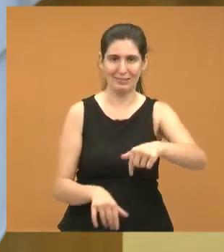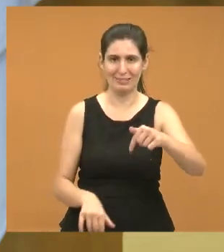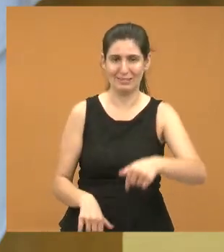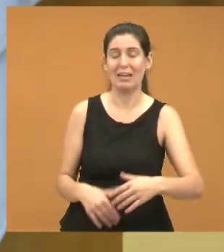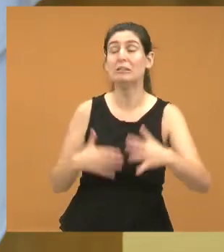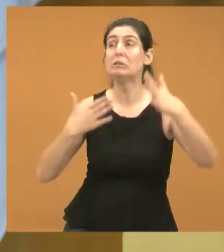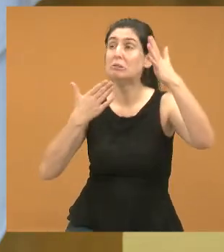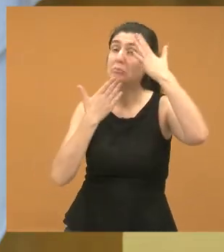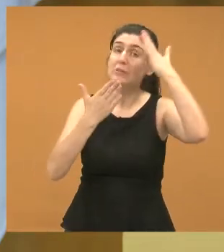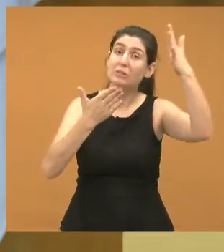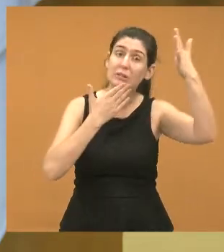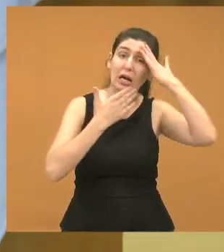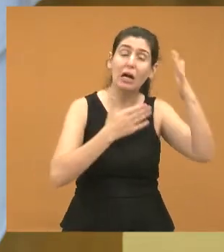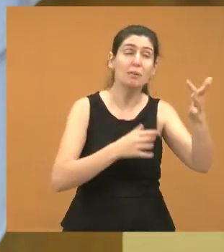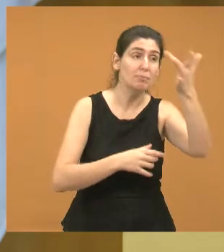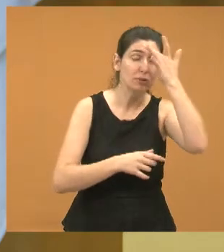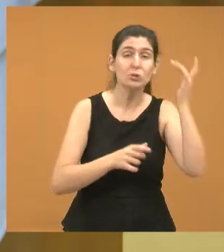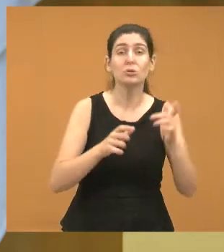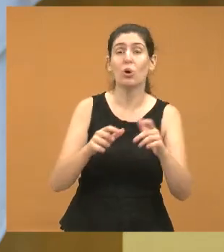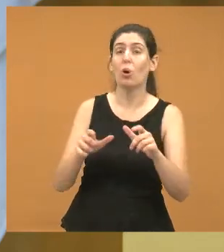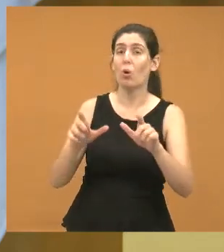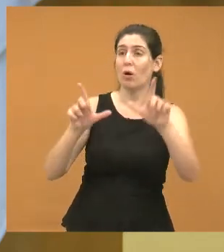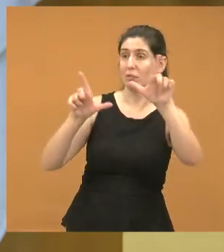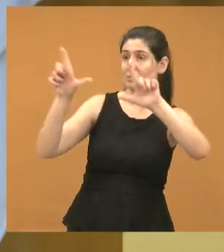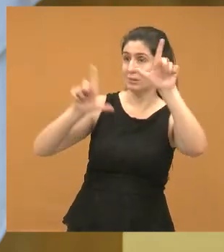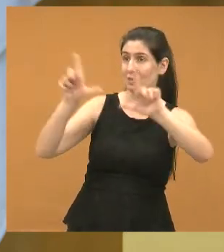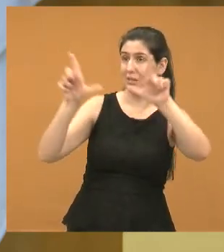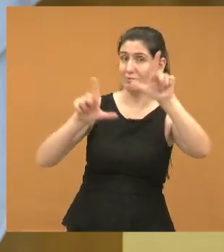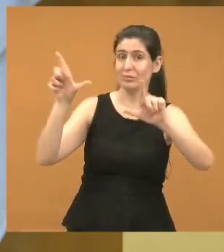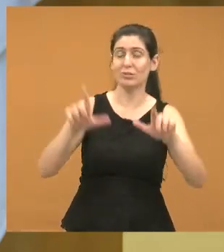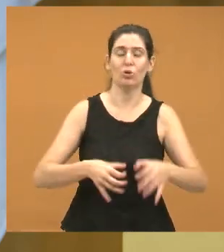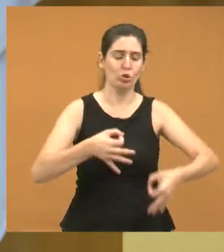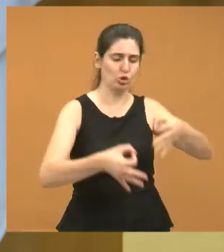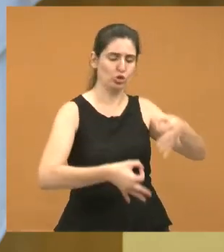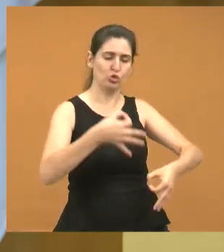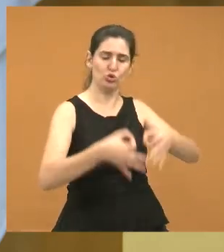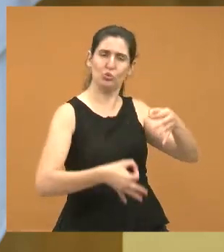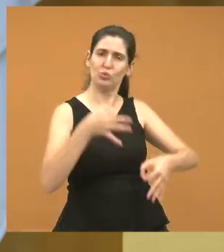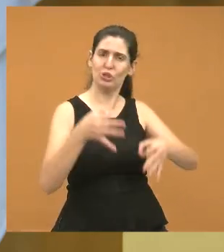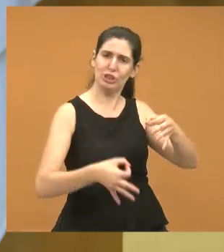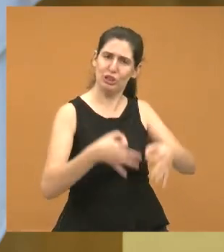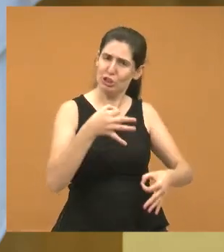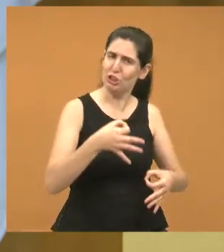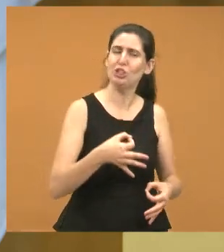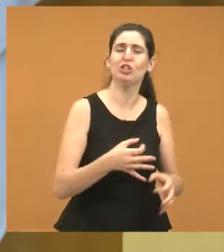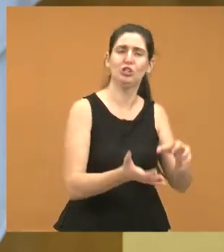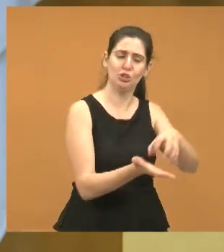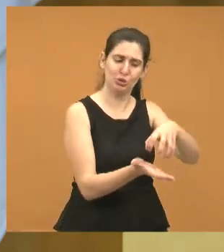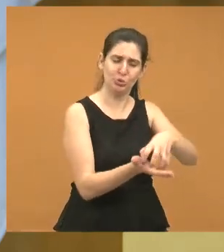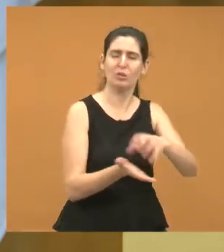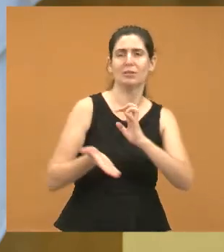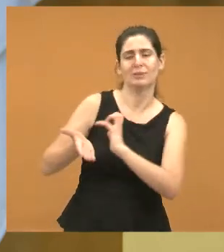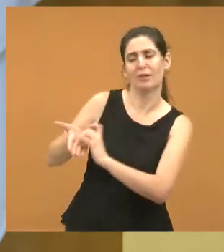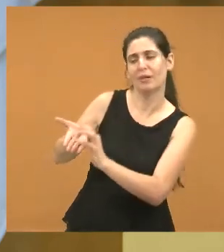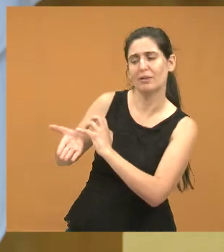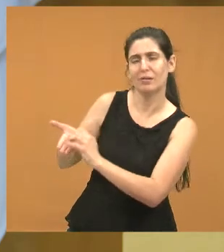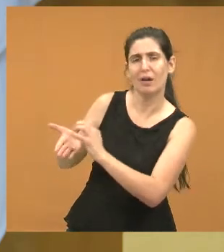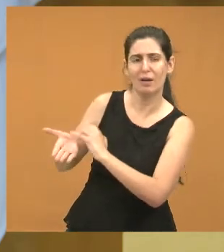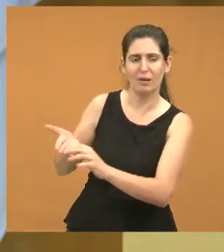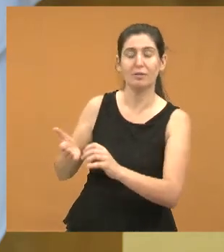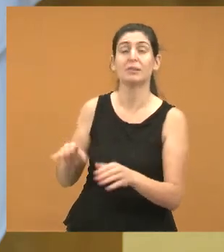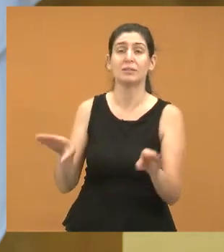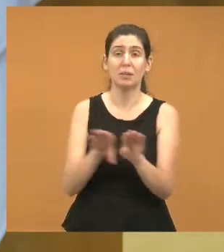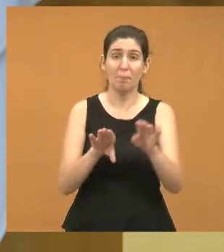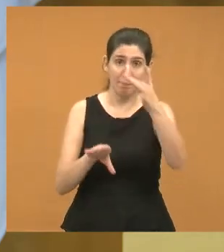todos da casa, o pessoal da TV, o jurídico, desde esses um de secretariado, até mesmo aquele